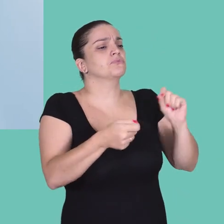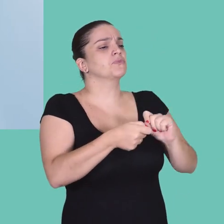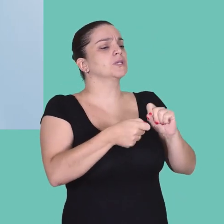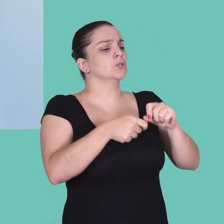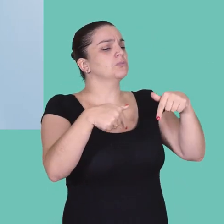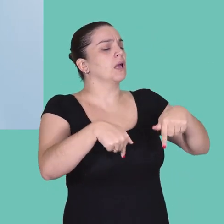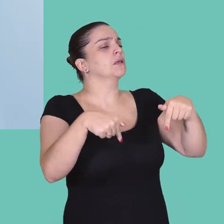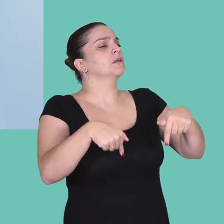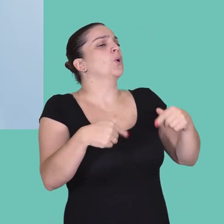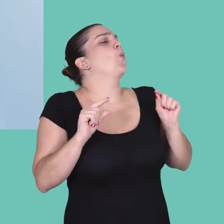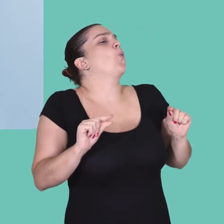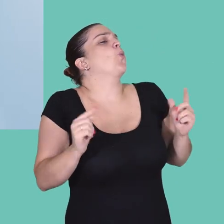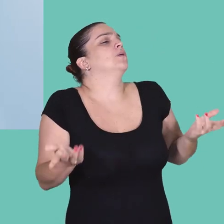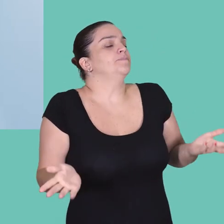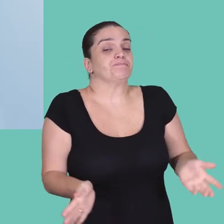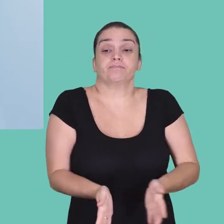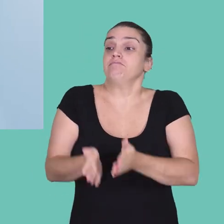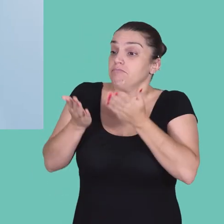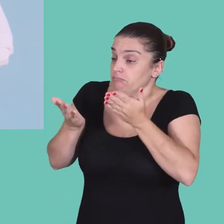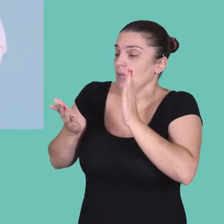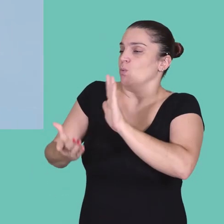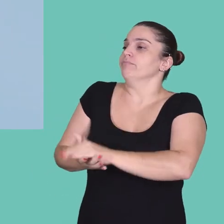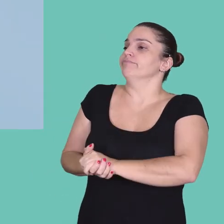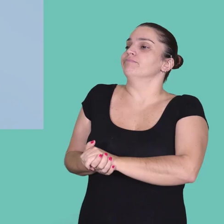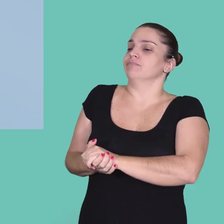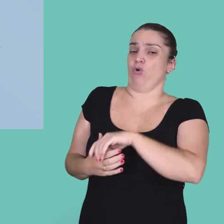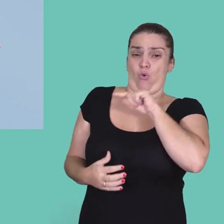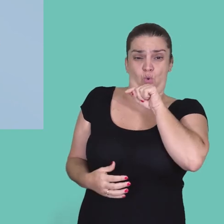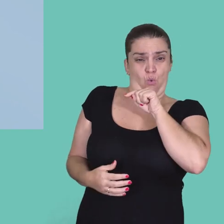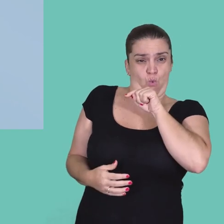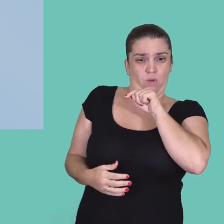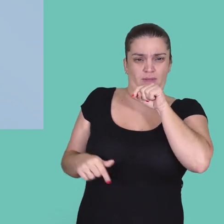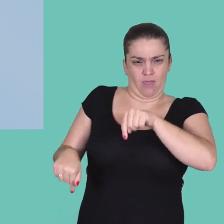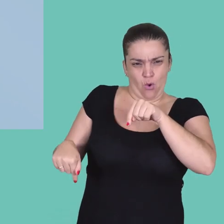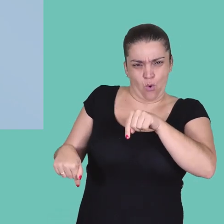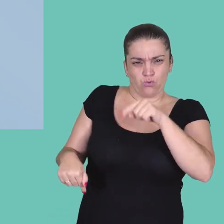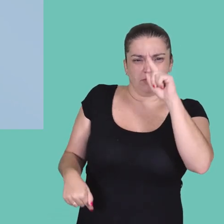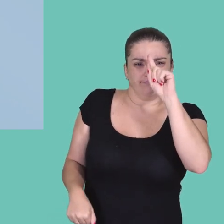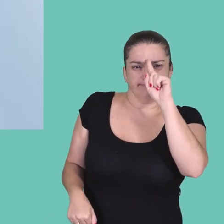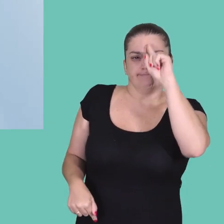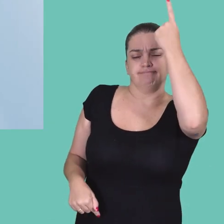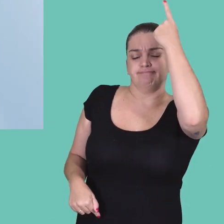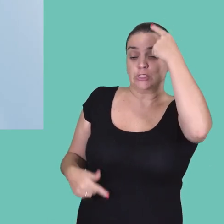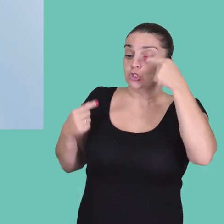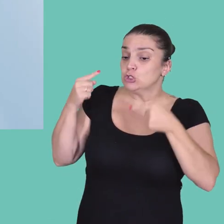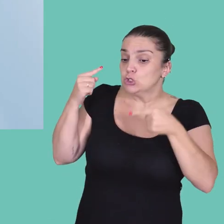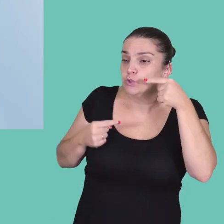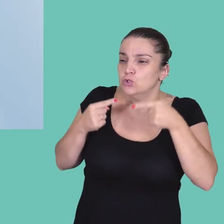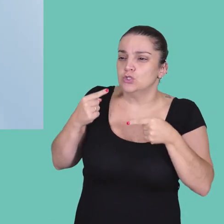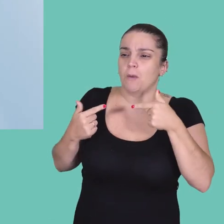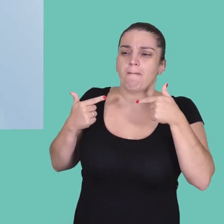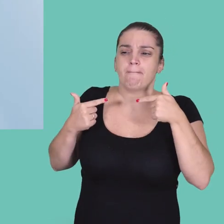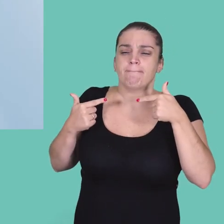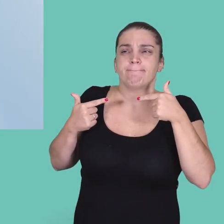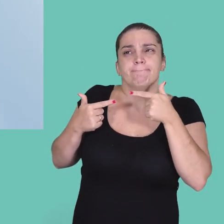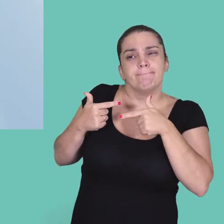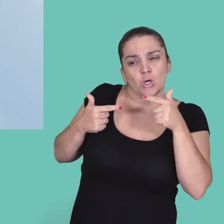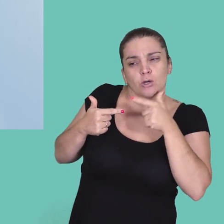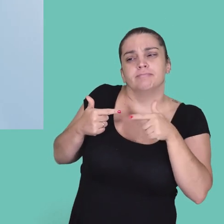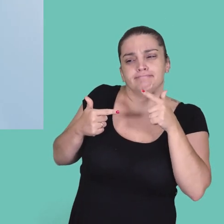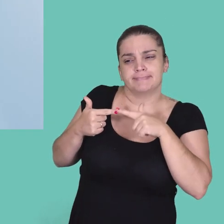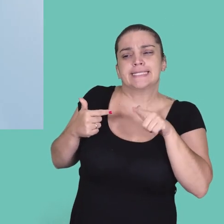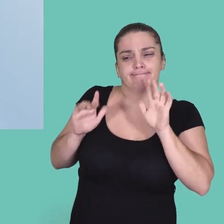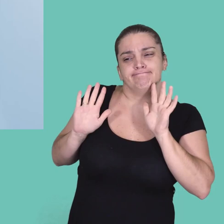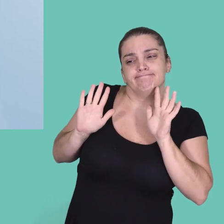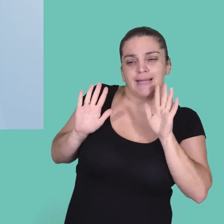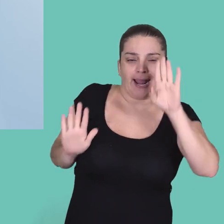que estamos fazendo aqui. Então, nossa ideia hoje é contar e discutir um problema que